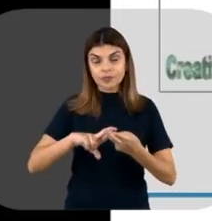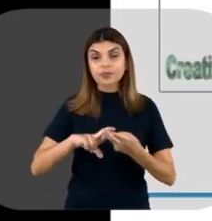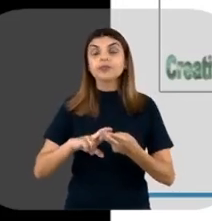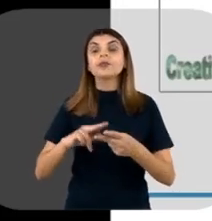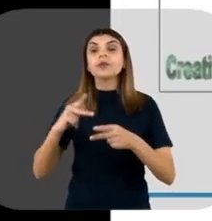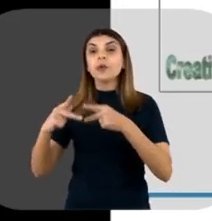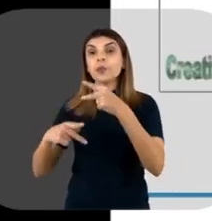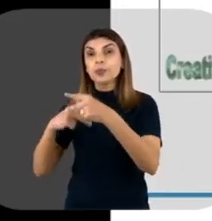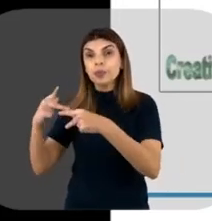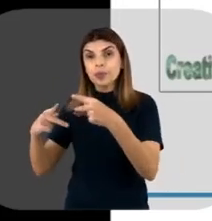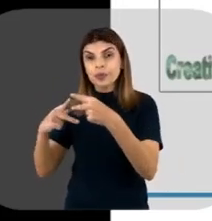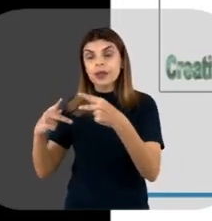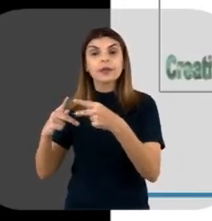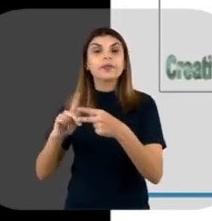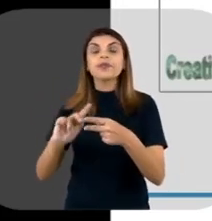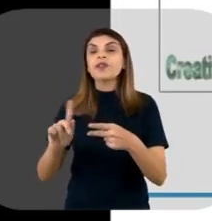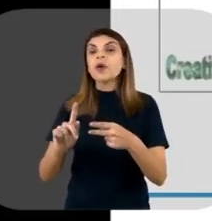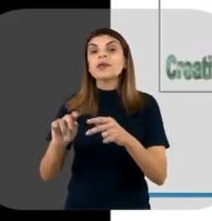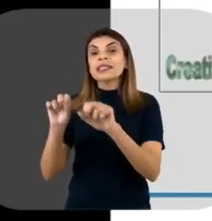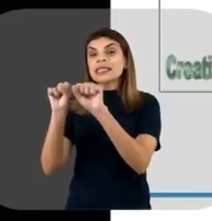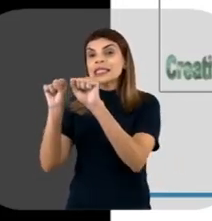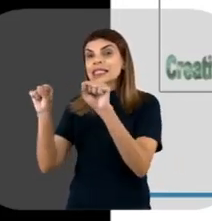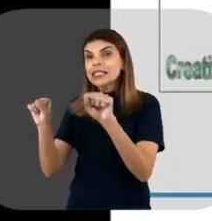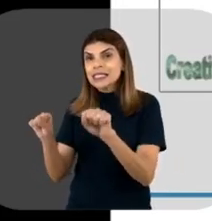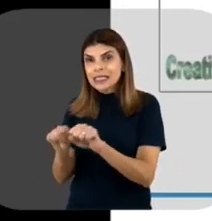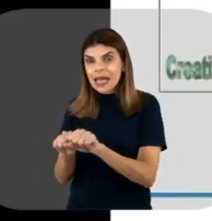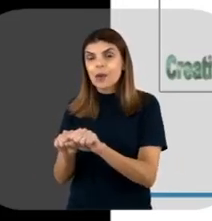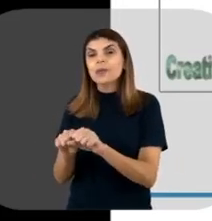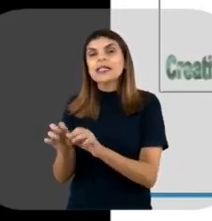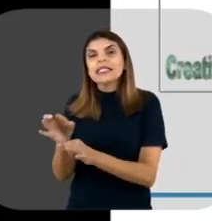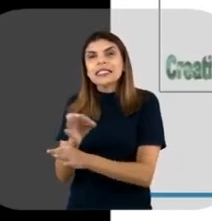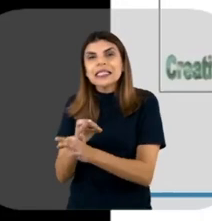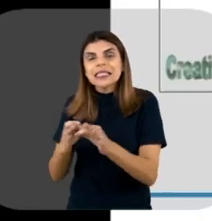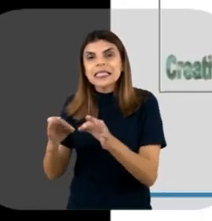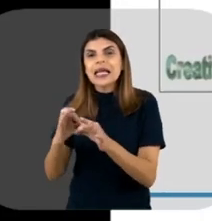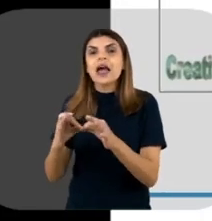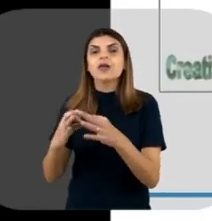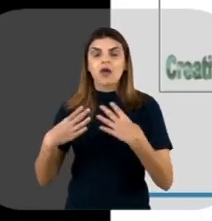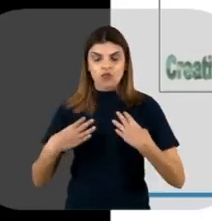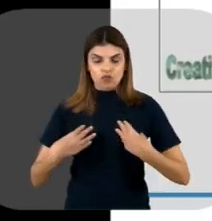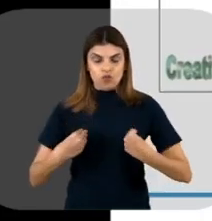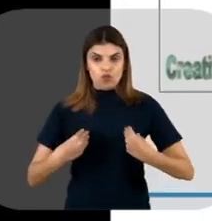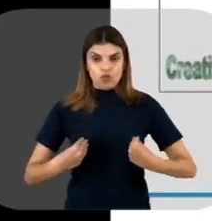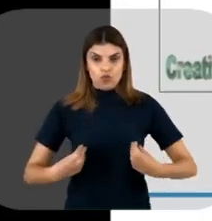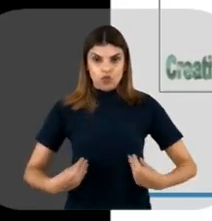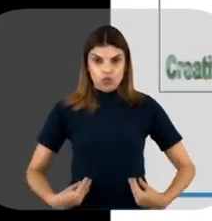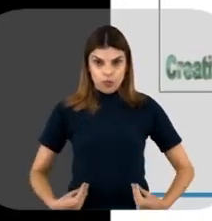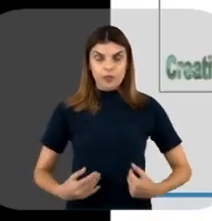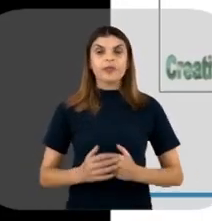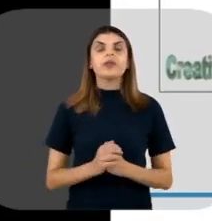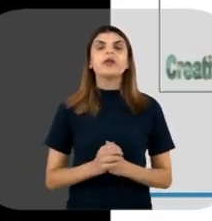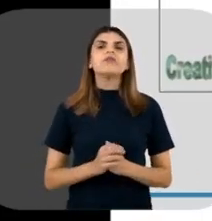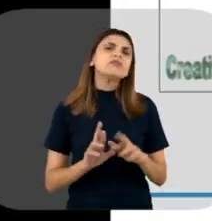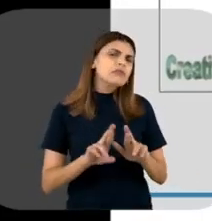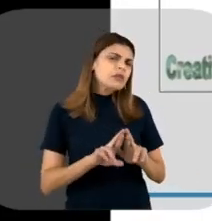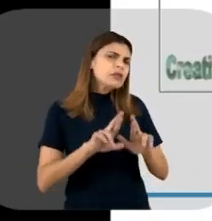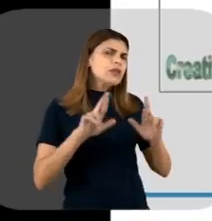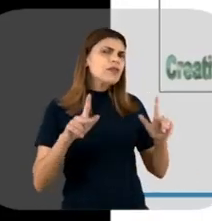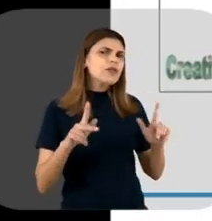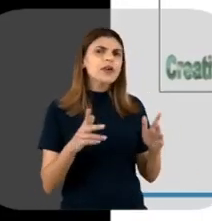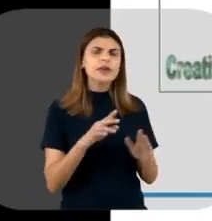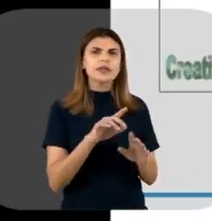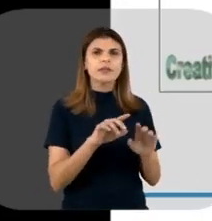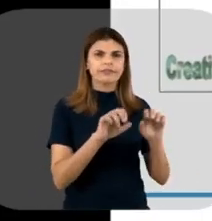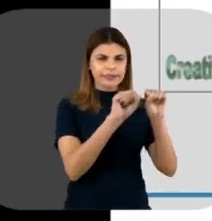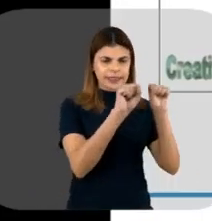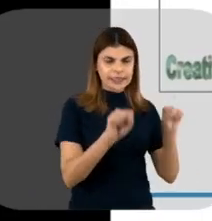as proteínas, um sistema de expressão em células de mamífero, né? Então, só em termos de diferencial,